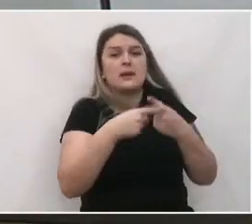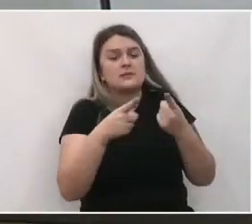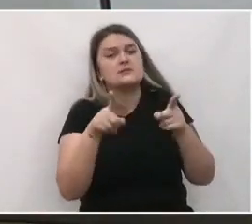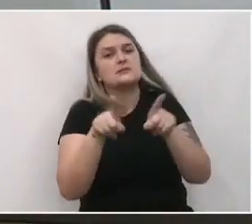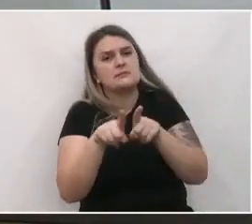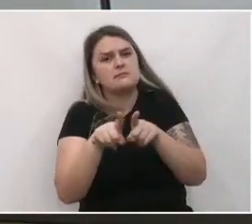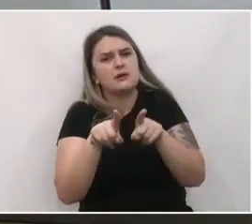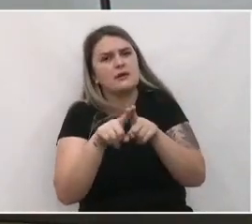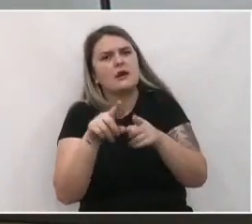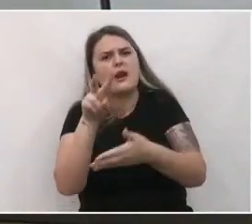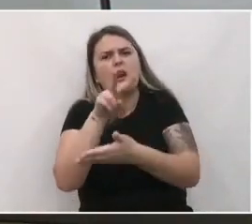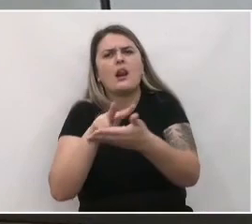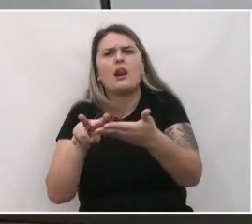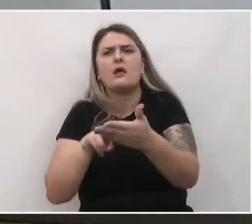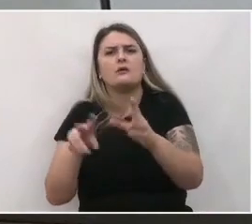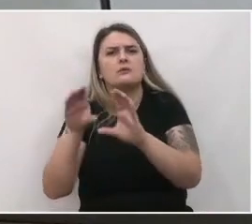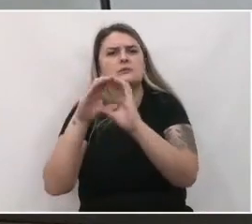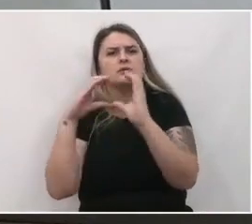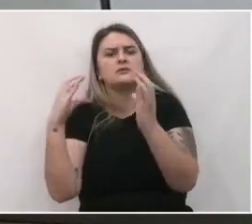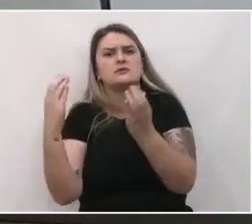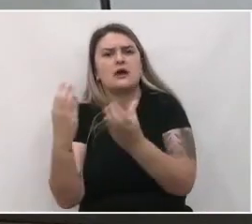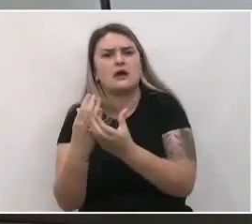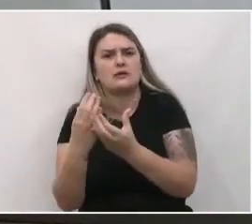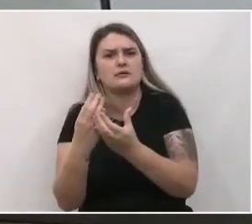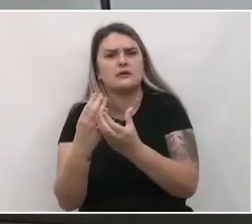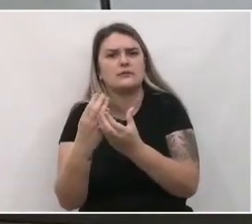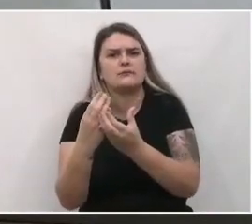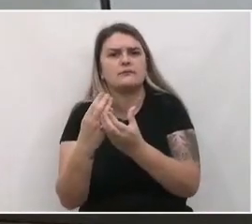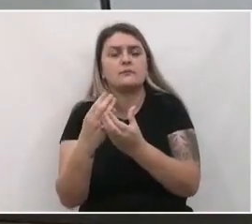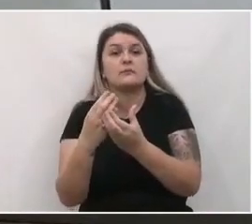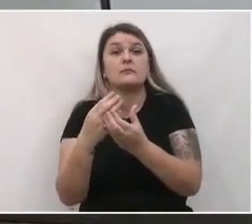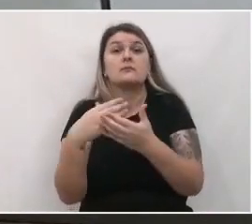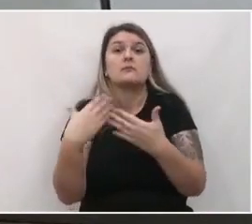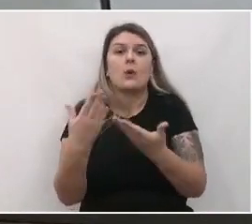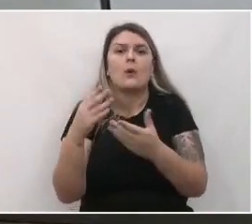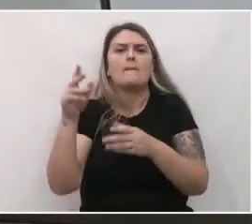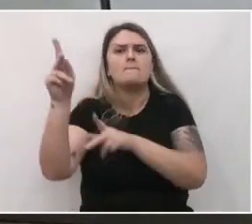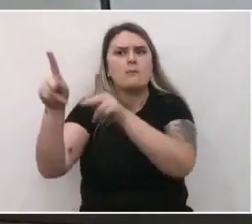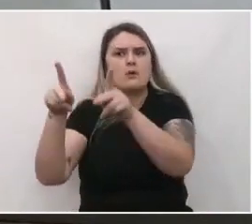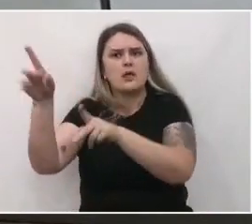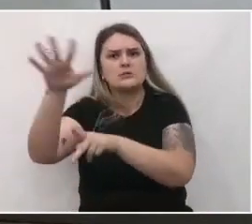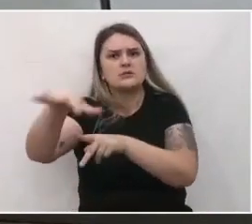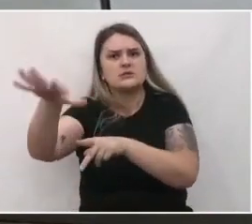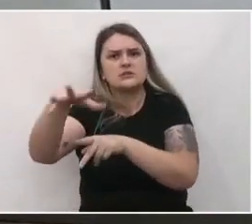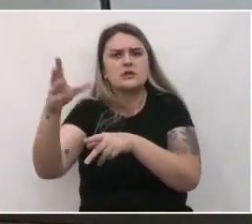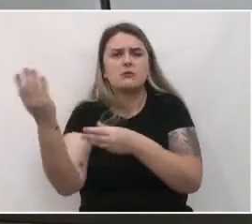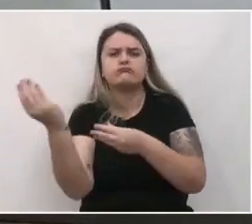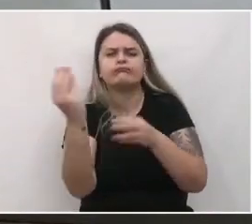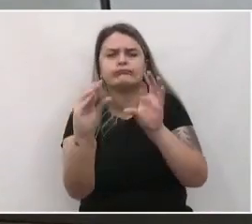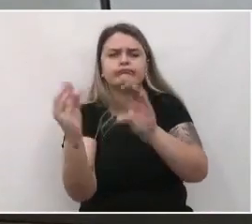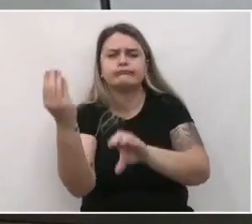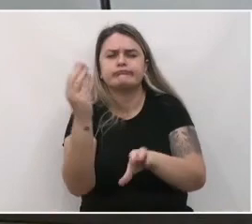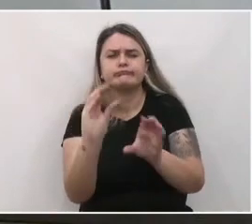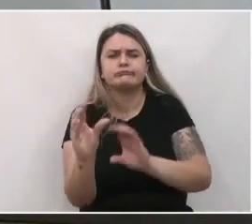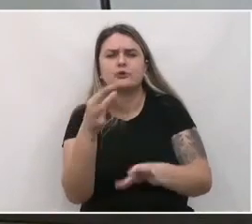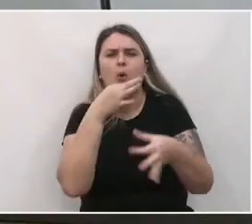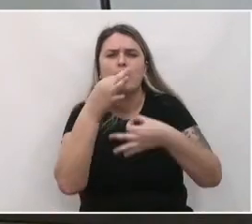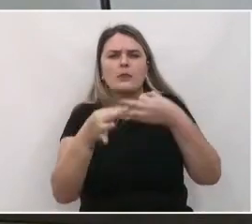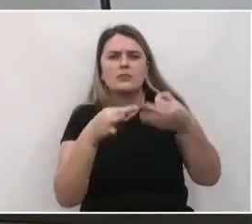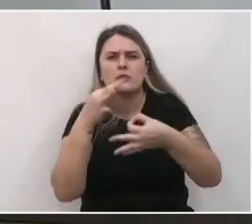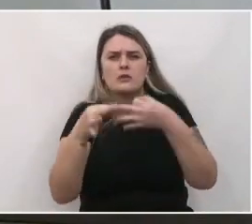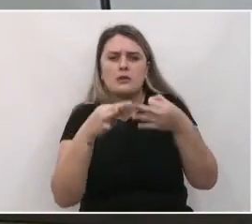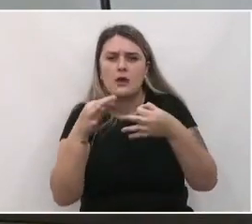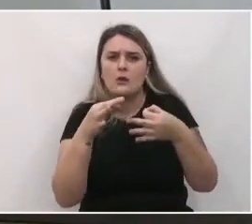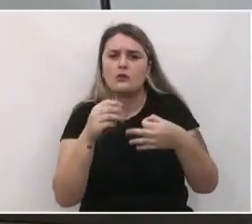leitura comunitária. Isso é, baseado em todas as contribuições e a participação da população durante todo esse processo de elaboração da